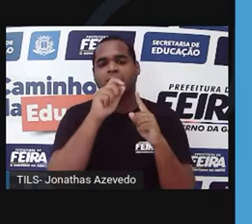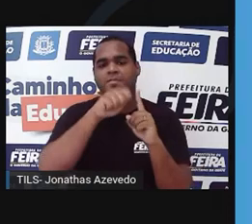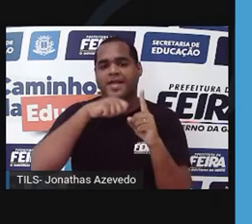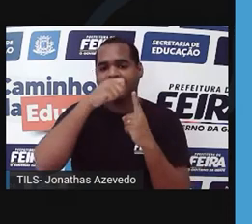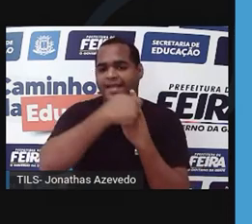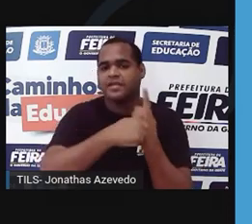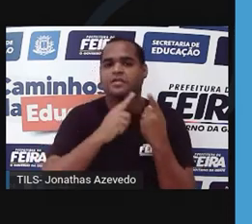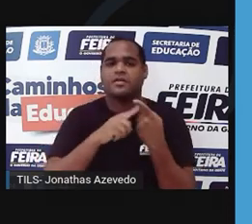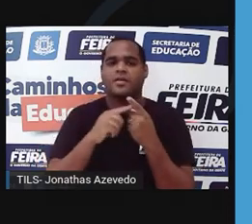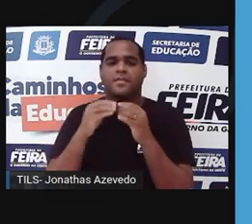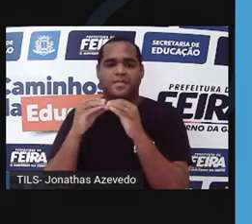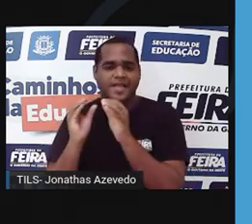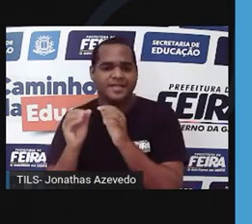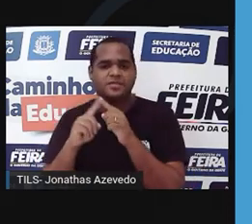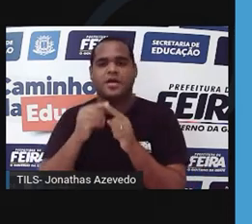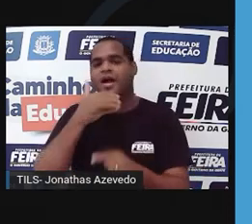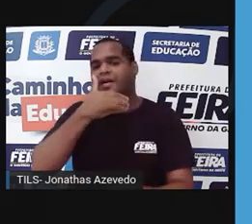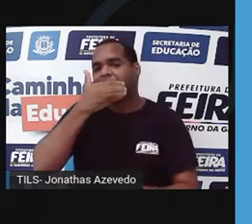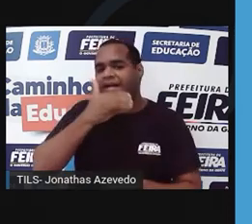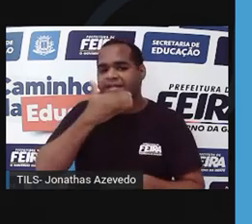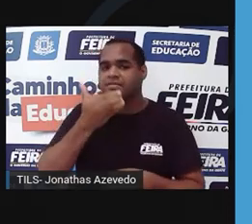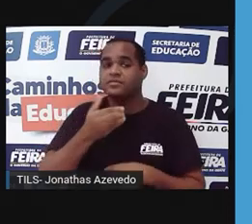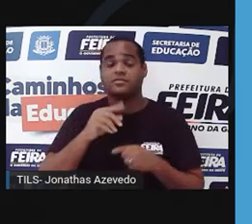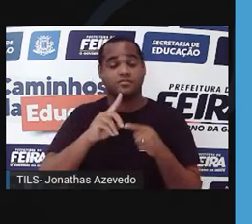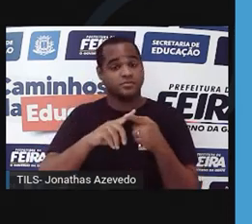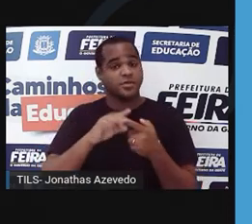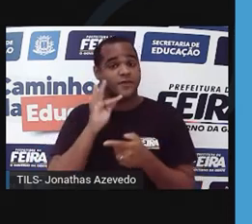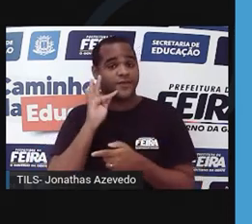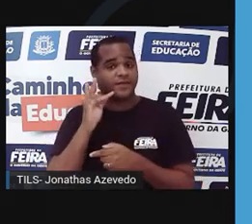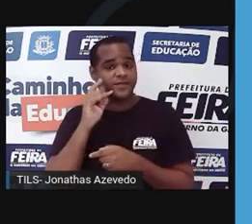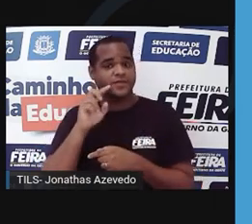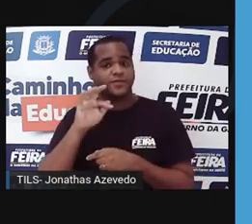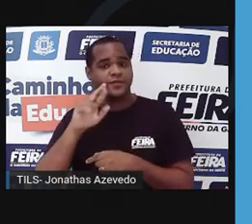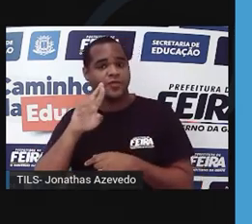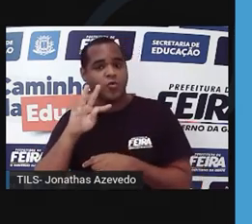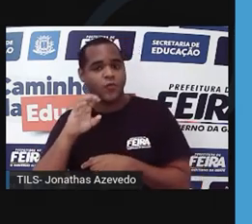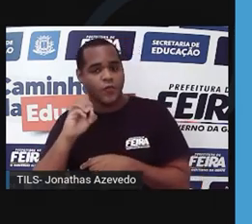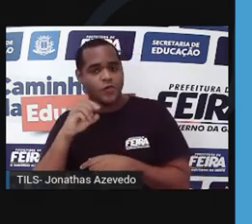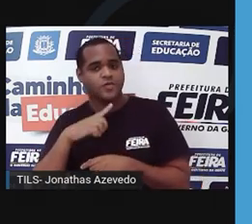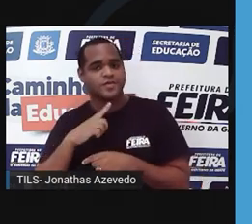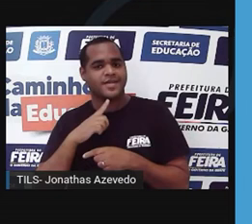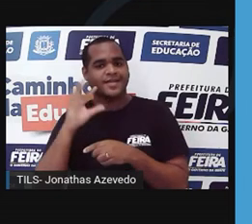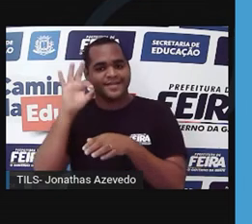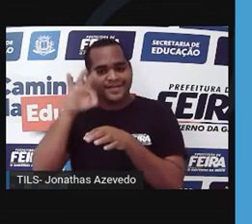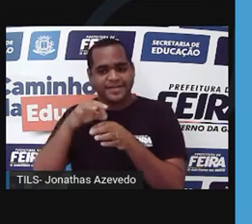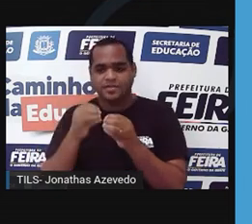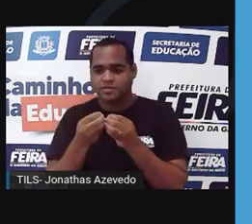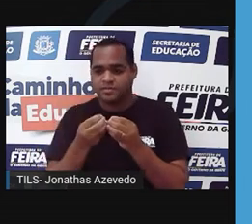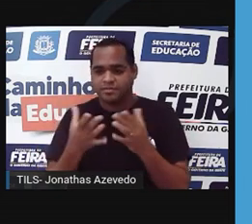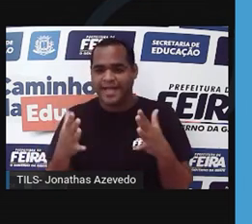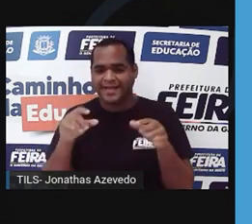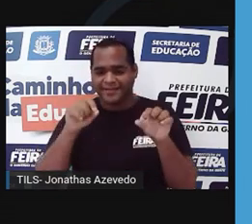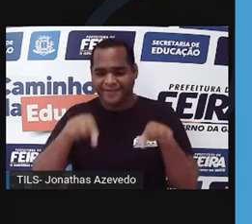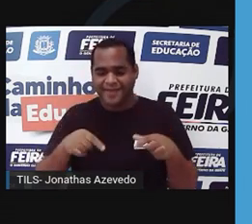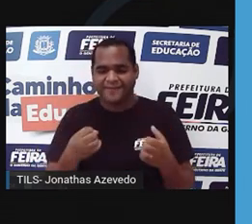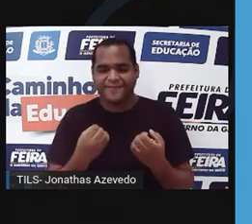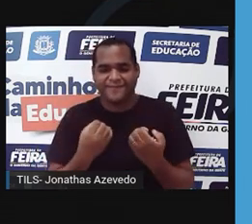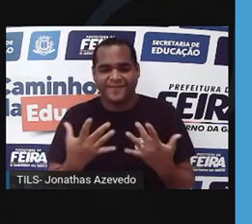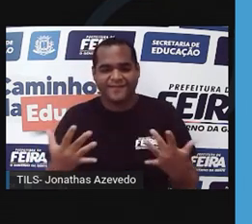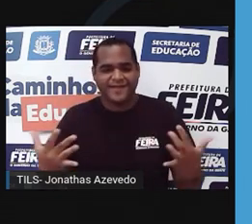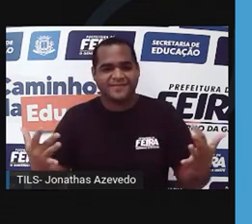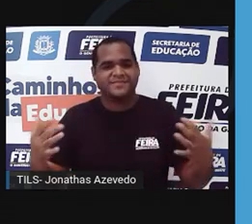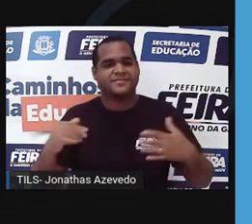maçã. E fruto é o termo botânico aplicado ao órgão vegetal que tem função de proteger e